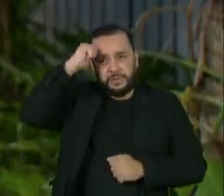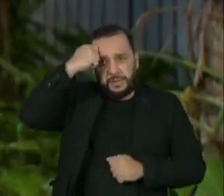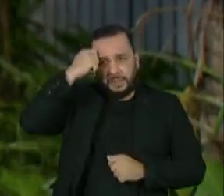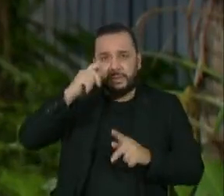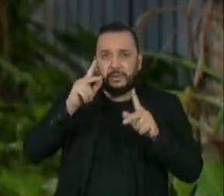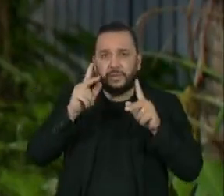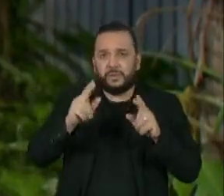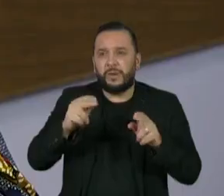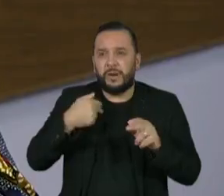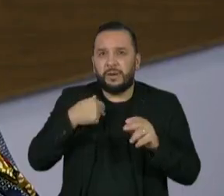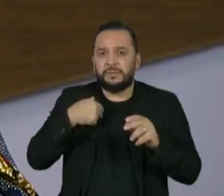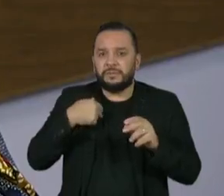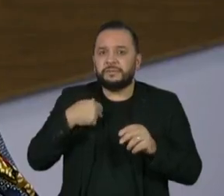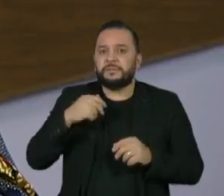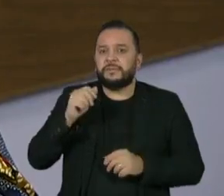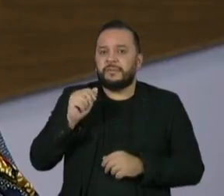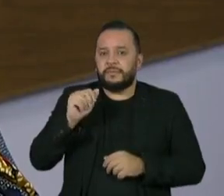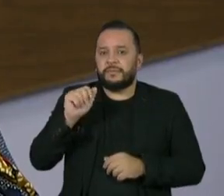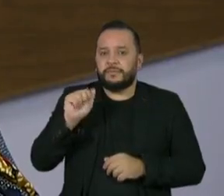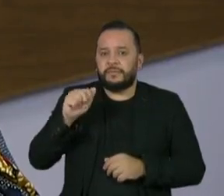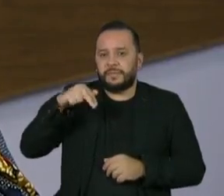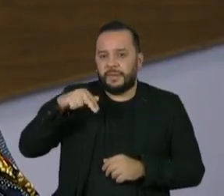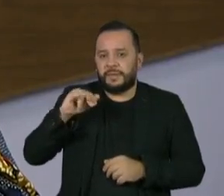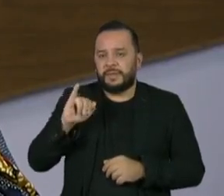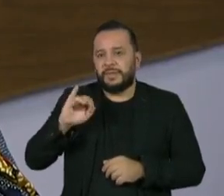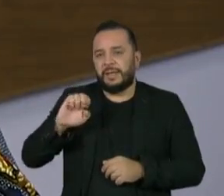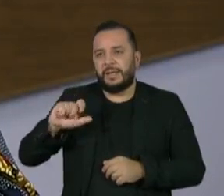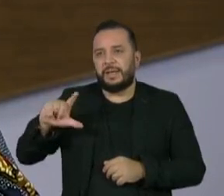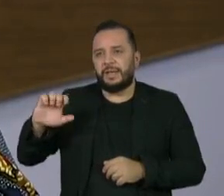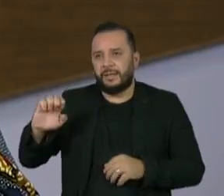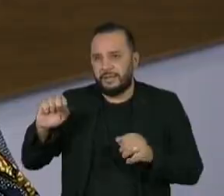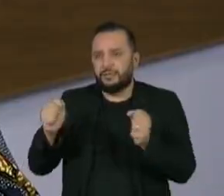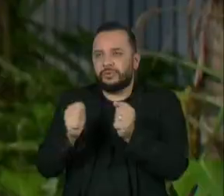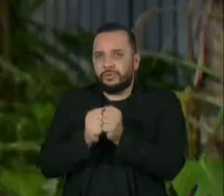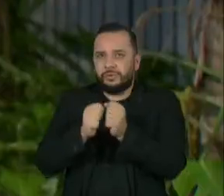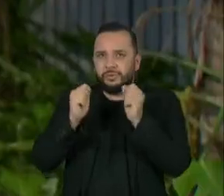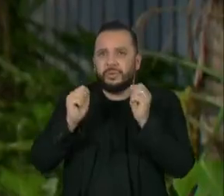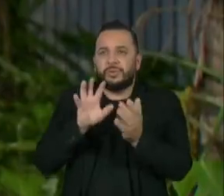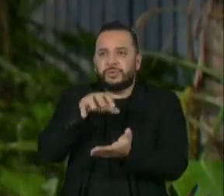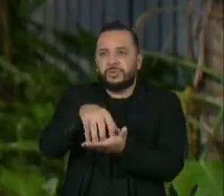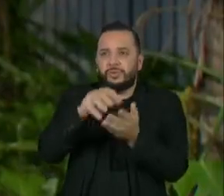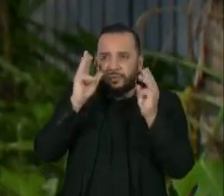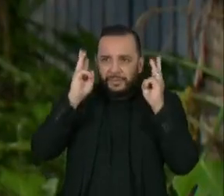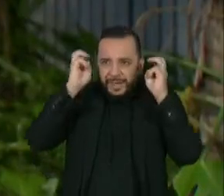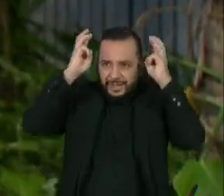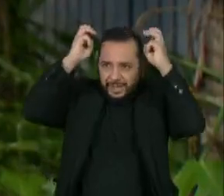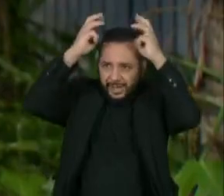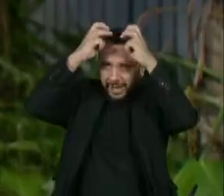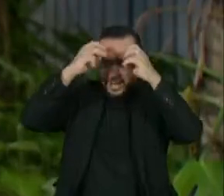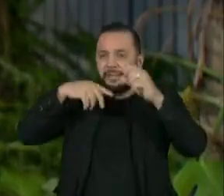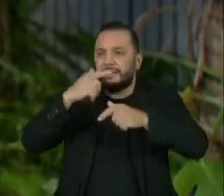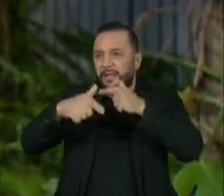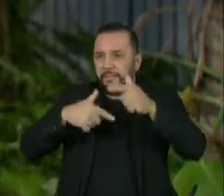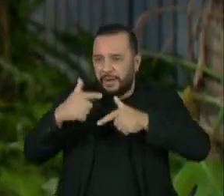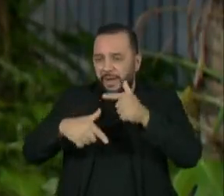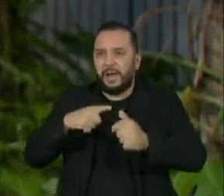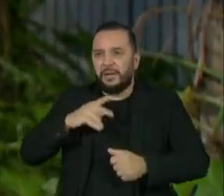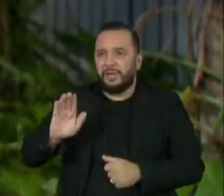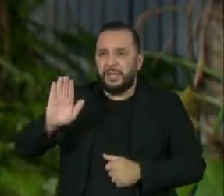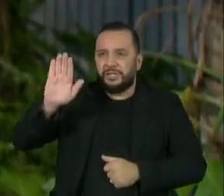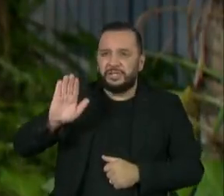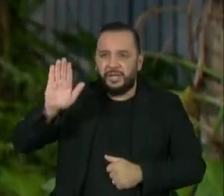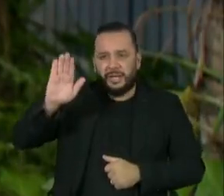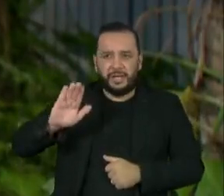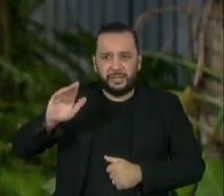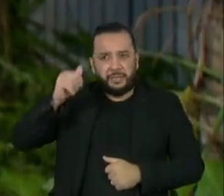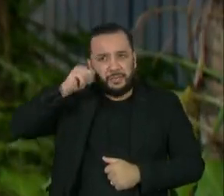Aniele Franco está fazendo, o Instituto Marielle Franco está fazendo, eles vão pipocar em todo